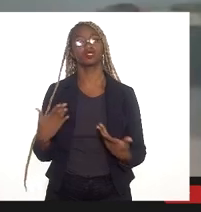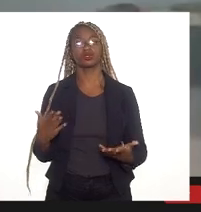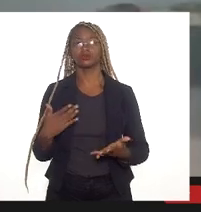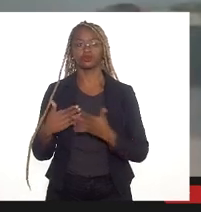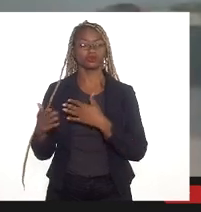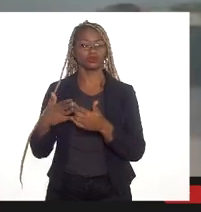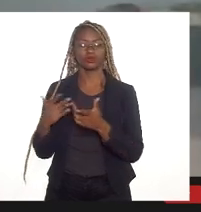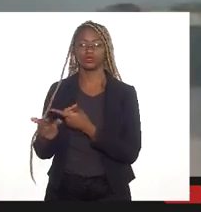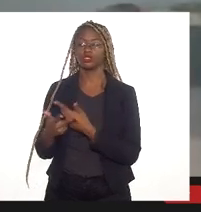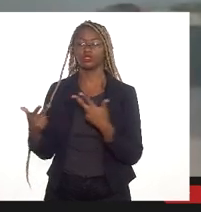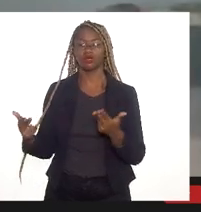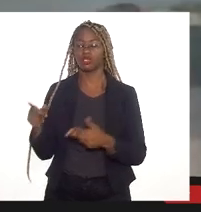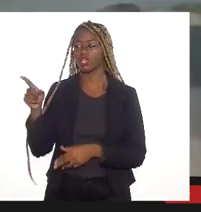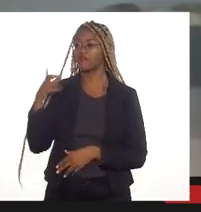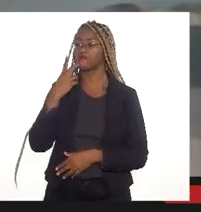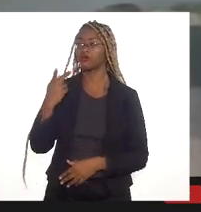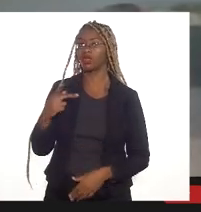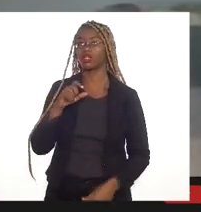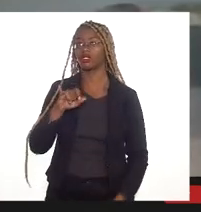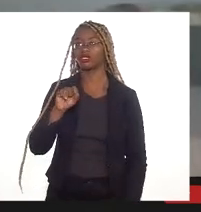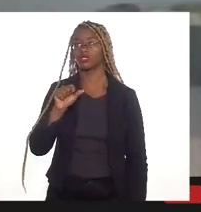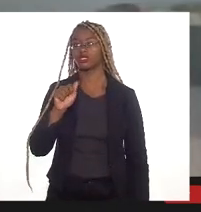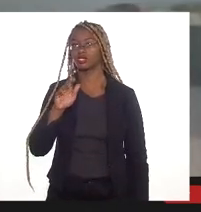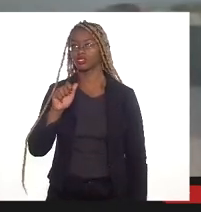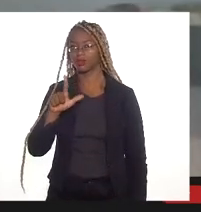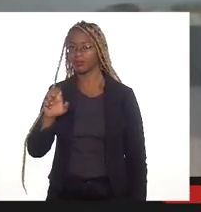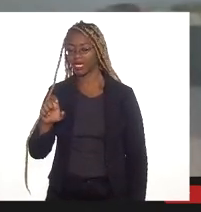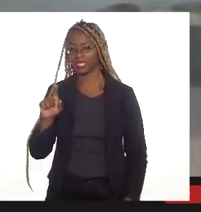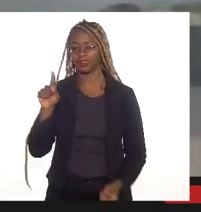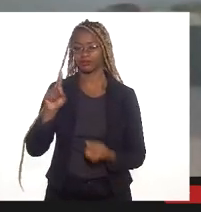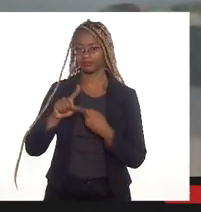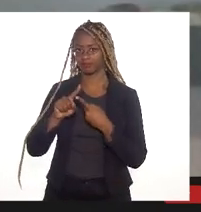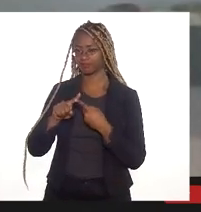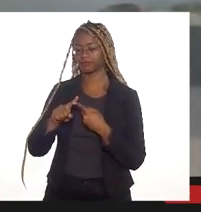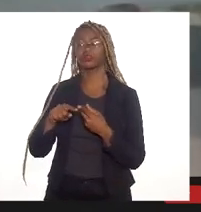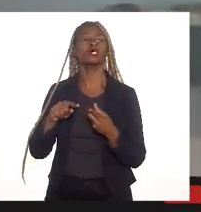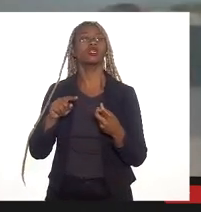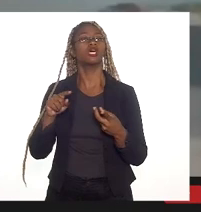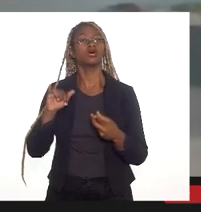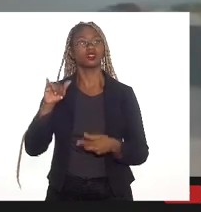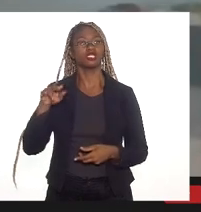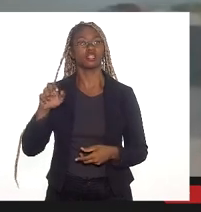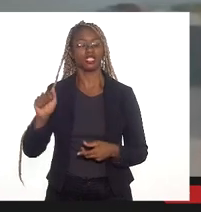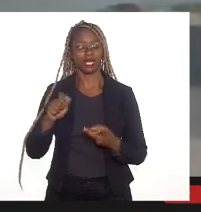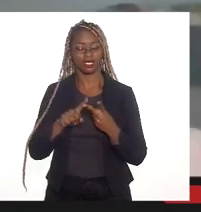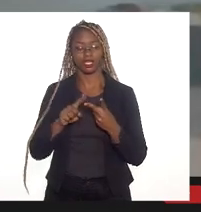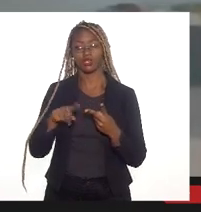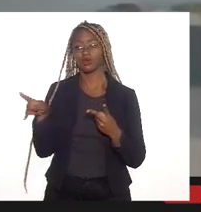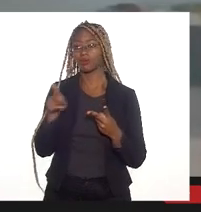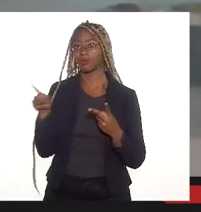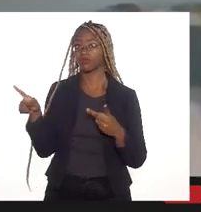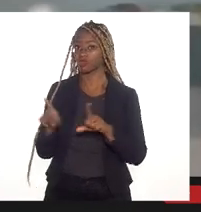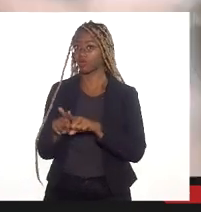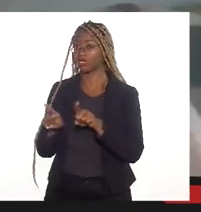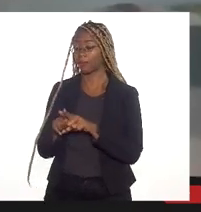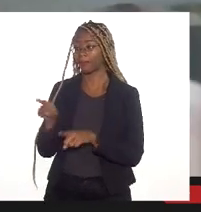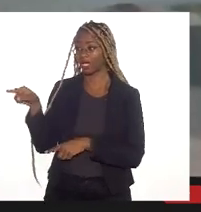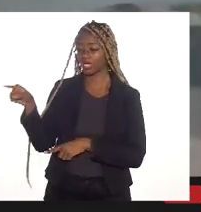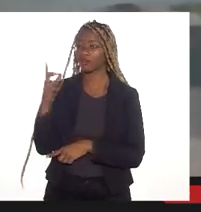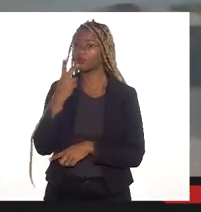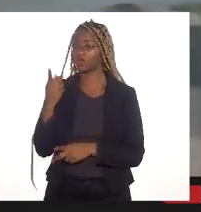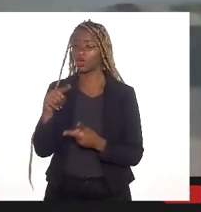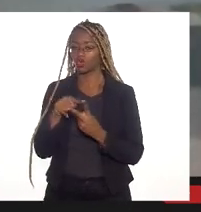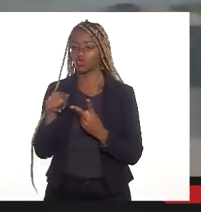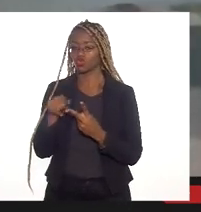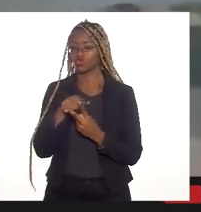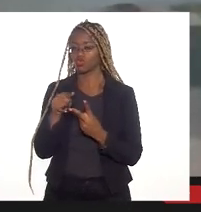dito pela Isabela e do INEA, independente do que foi dito pelo Sebastião, que seriam